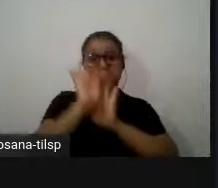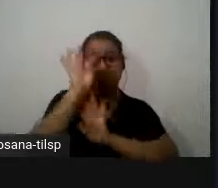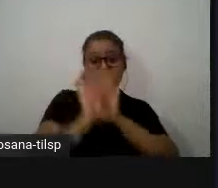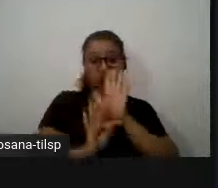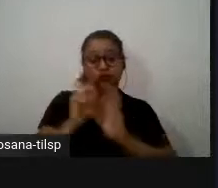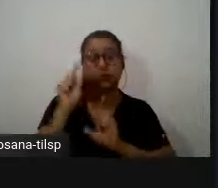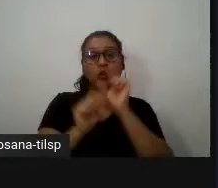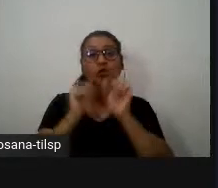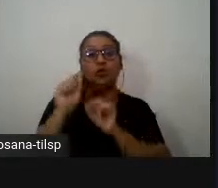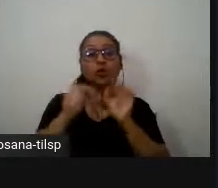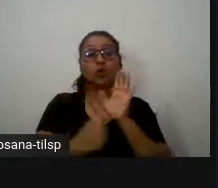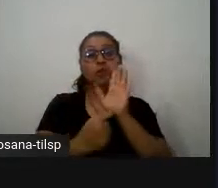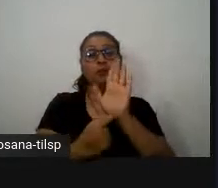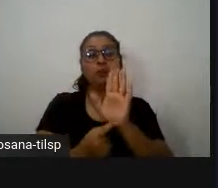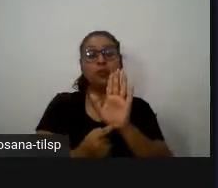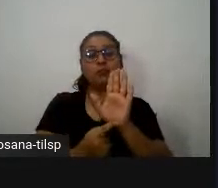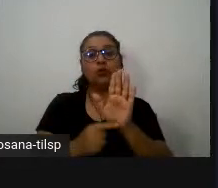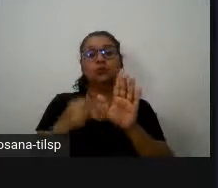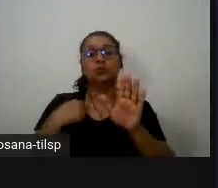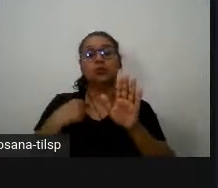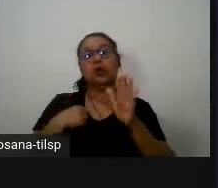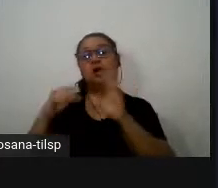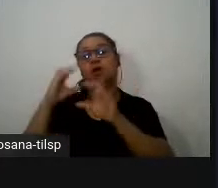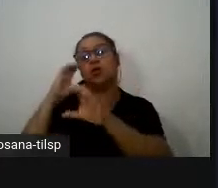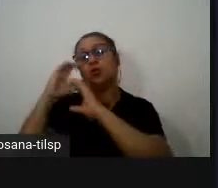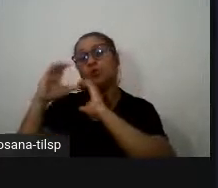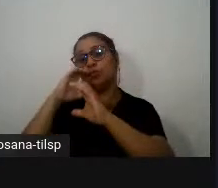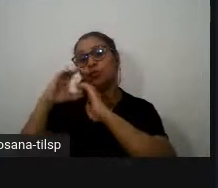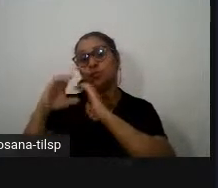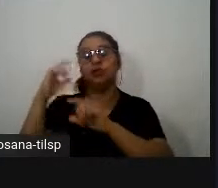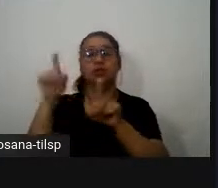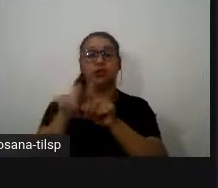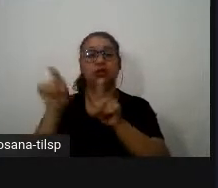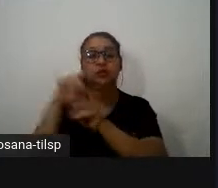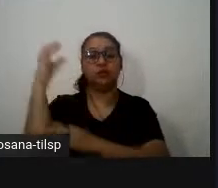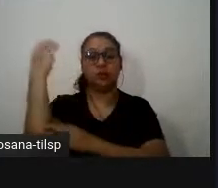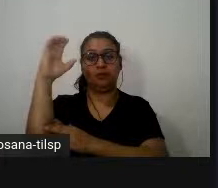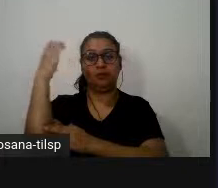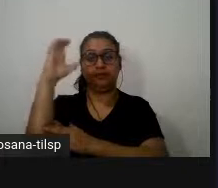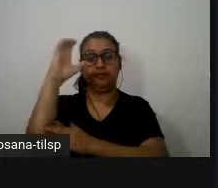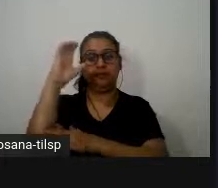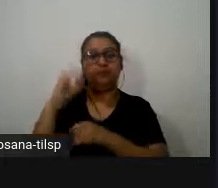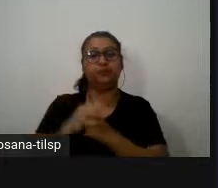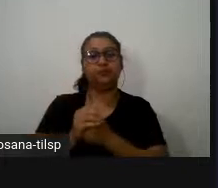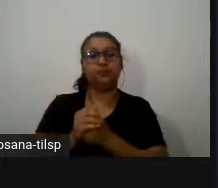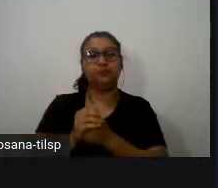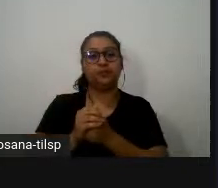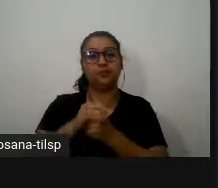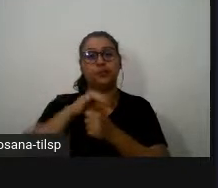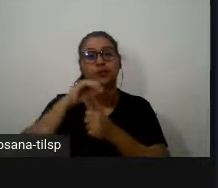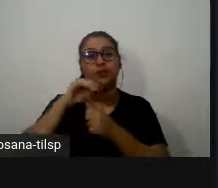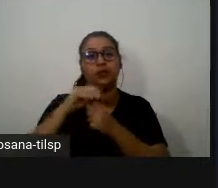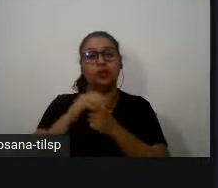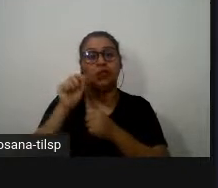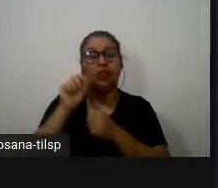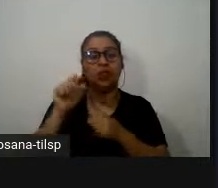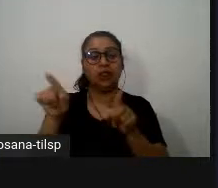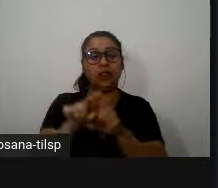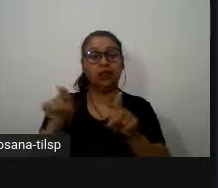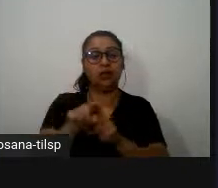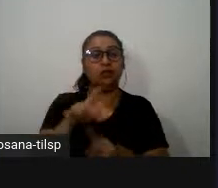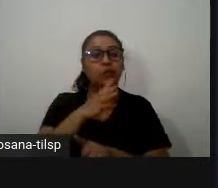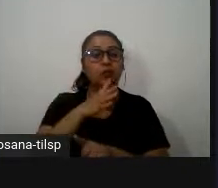utilizados para comunicar e divulgar a ciência assume uma via do conhecimento